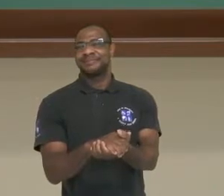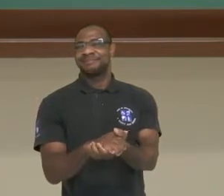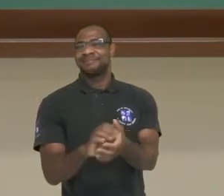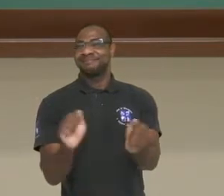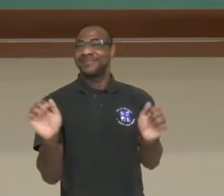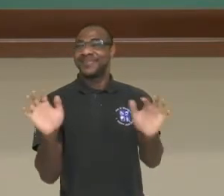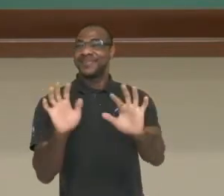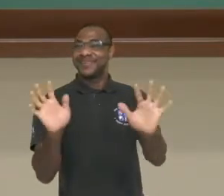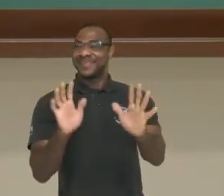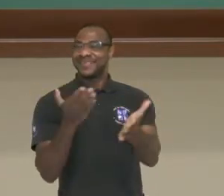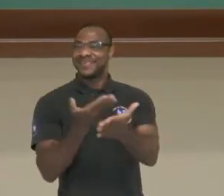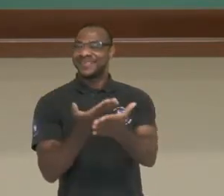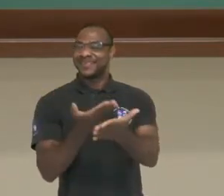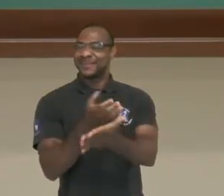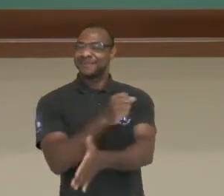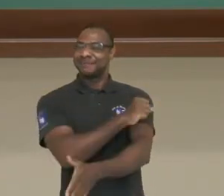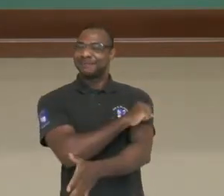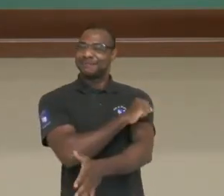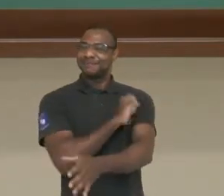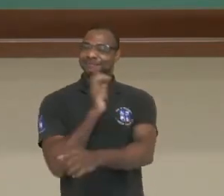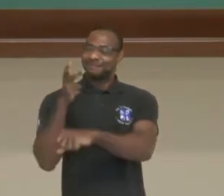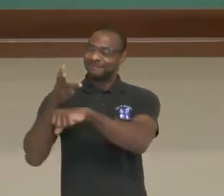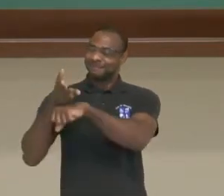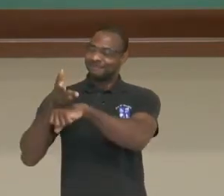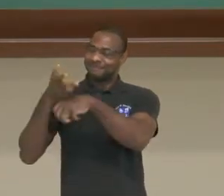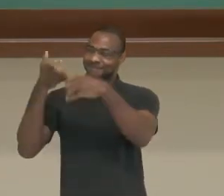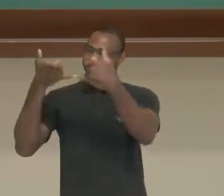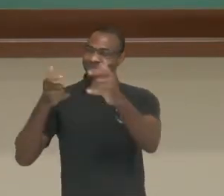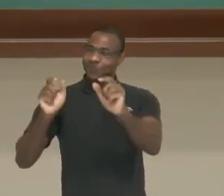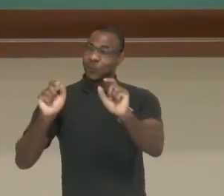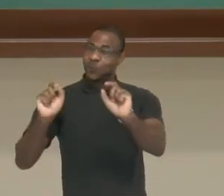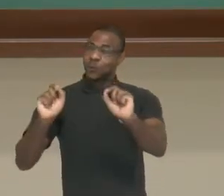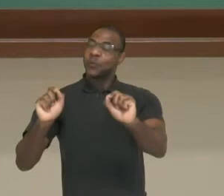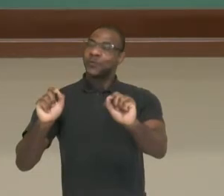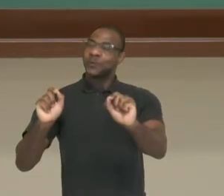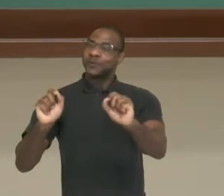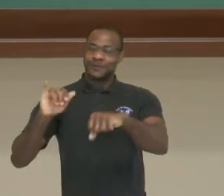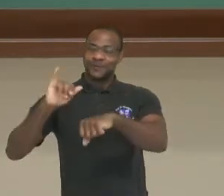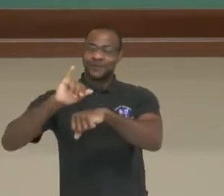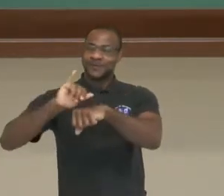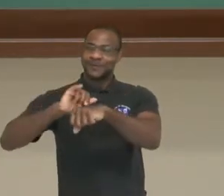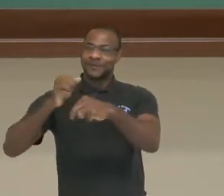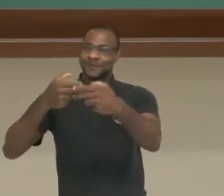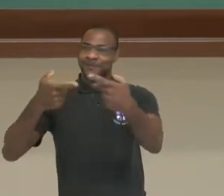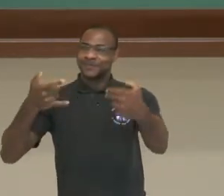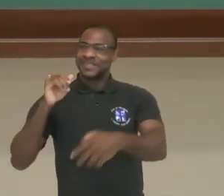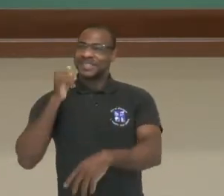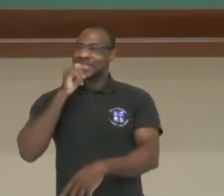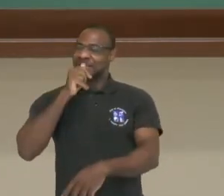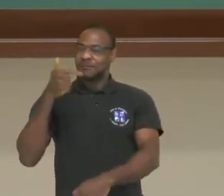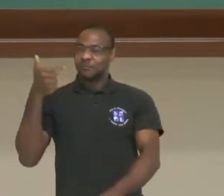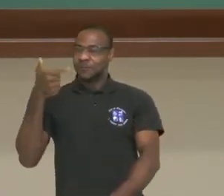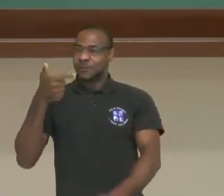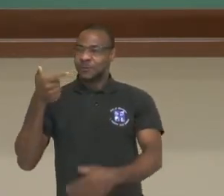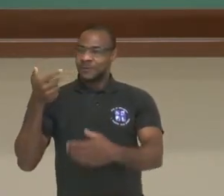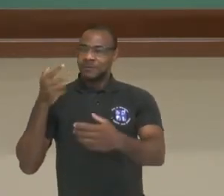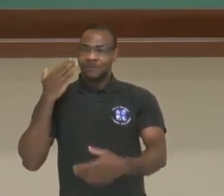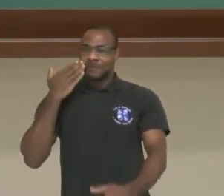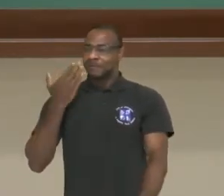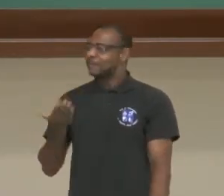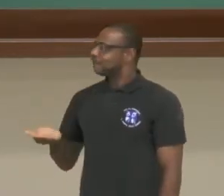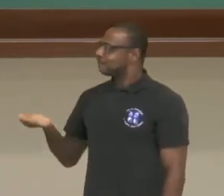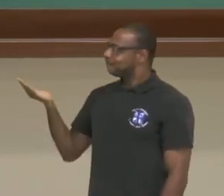Olá estudantes do oitavo ano, neste vídeo nós vamos falar sobre dispositivos elétricos 2. Vem comigo, vamos